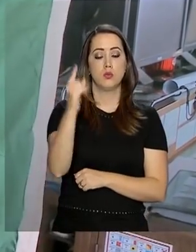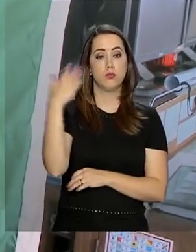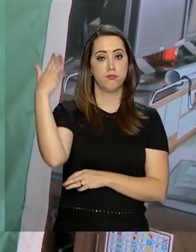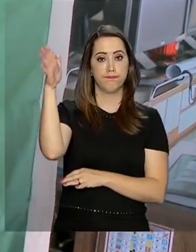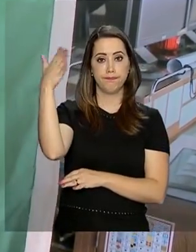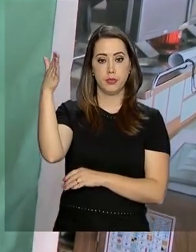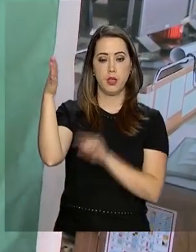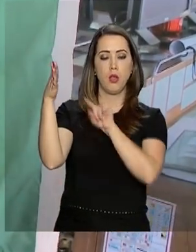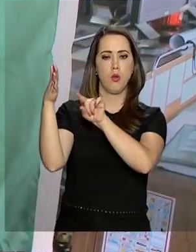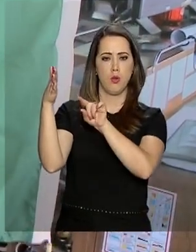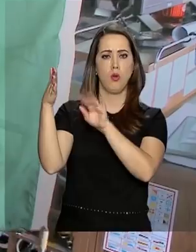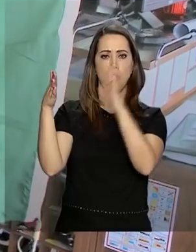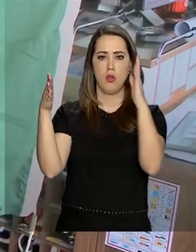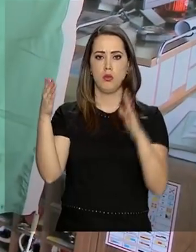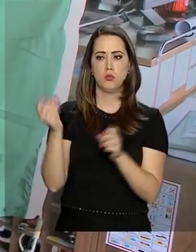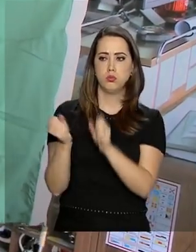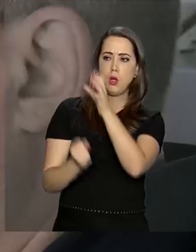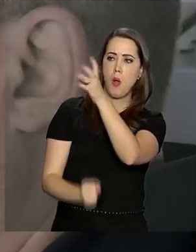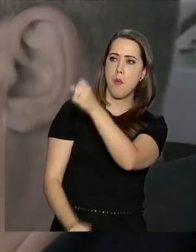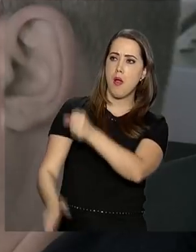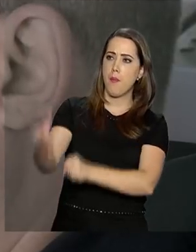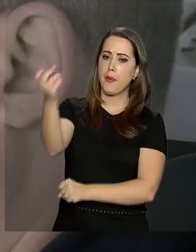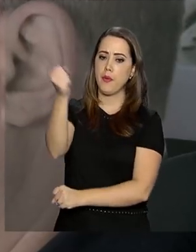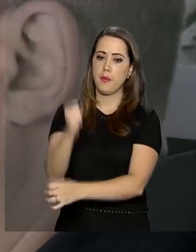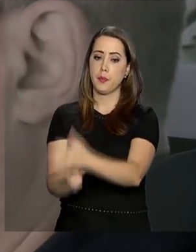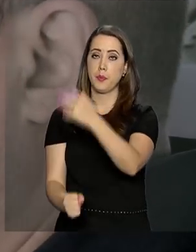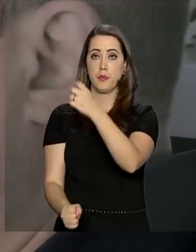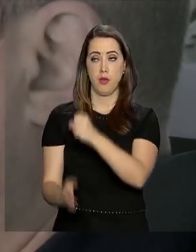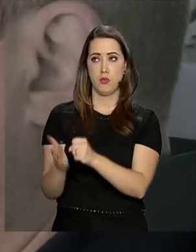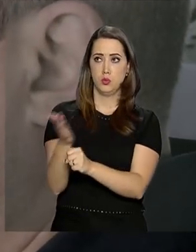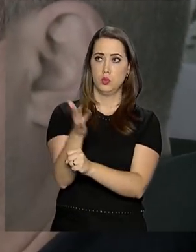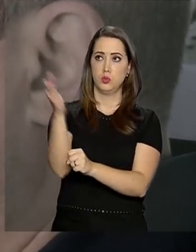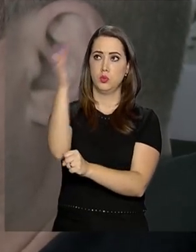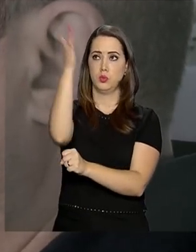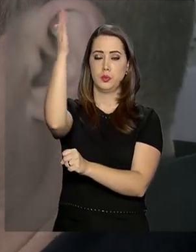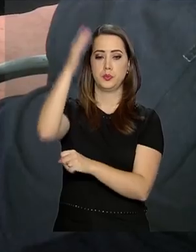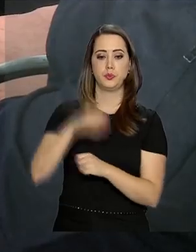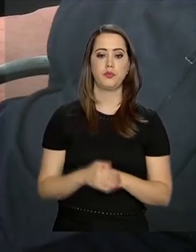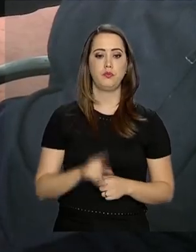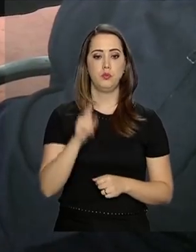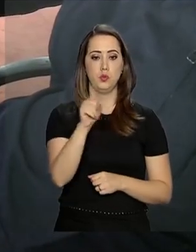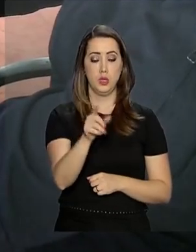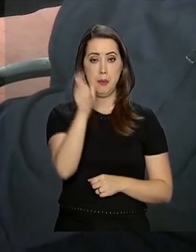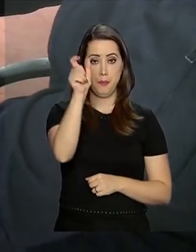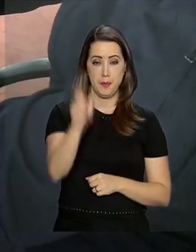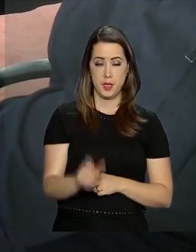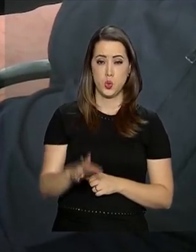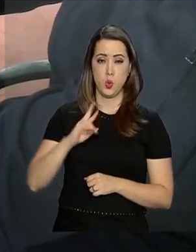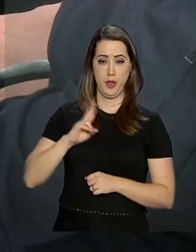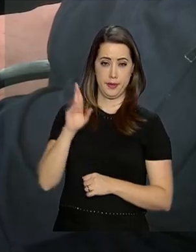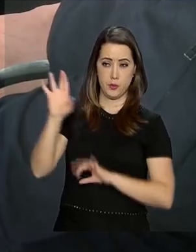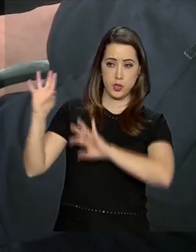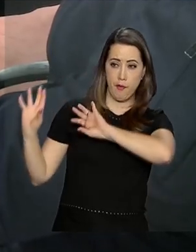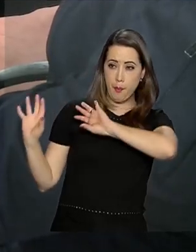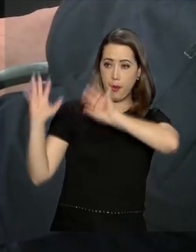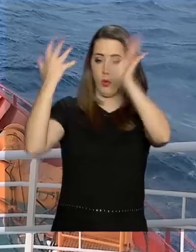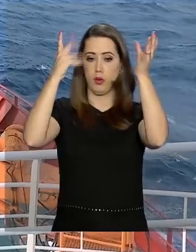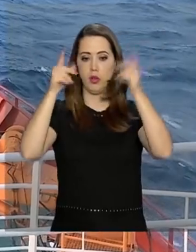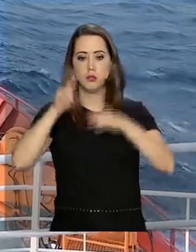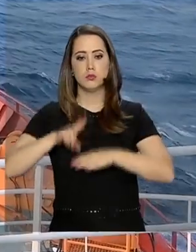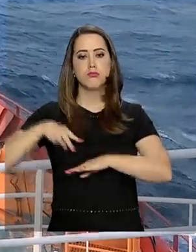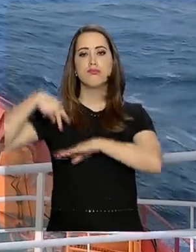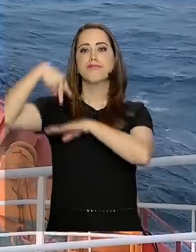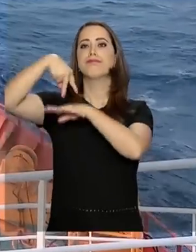brasão da república é içada. O meteorologista fica no passadiço, acompanhando dados como nebulosidade,